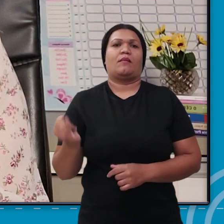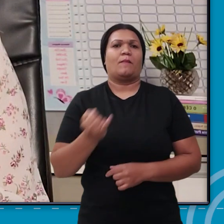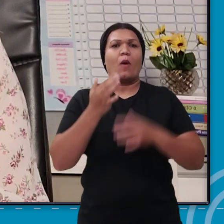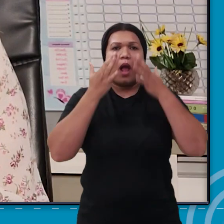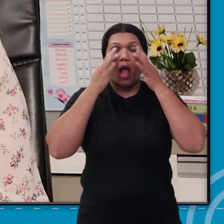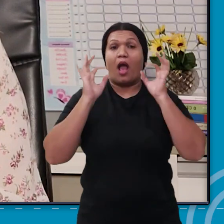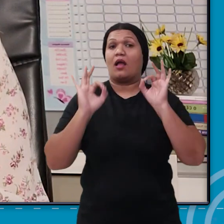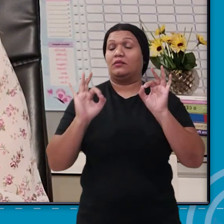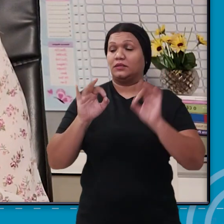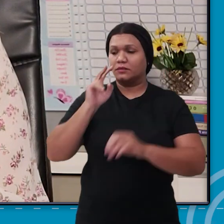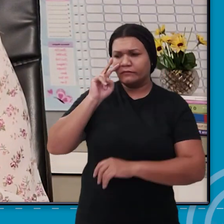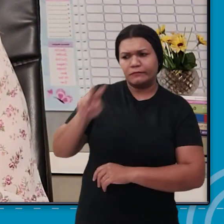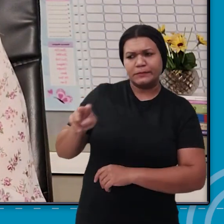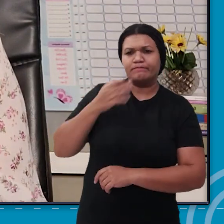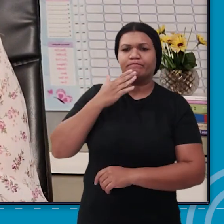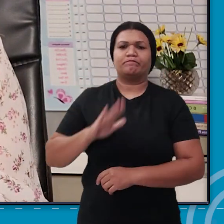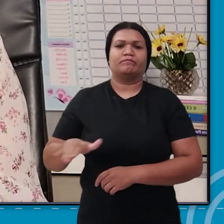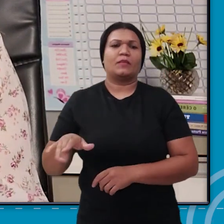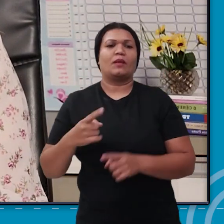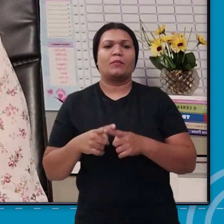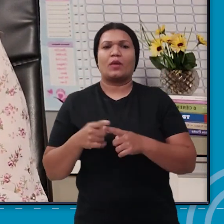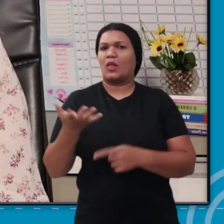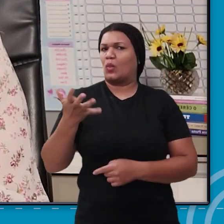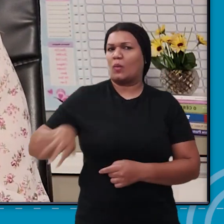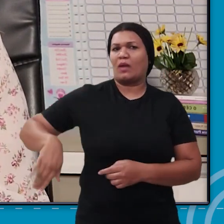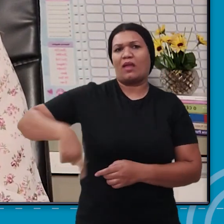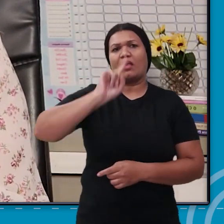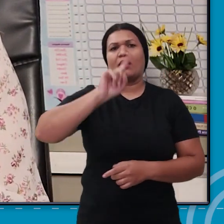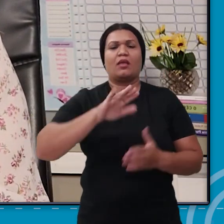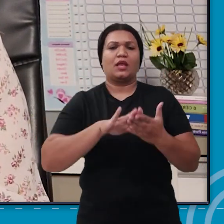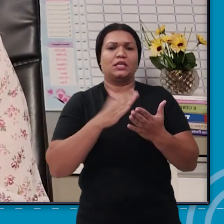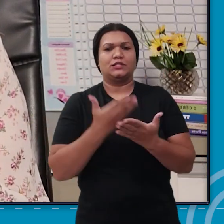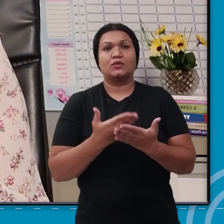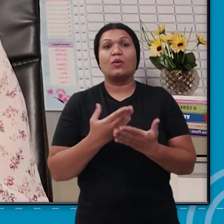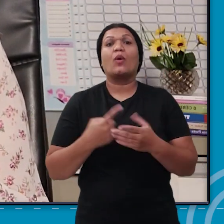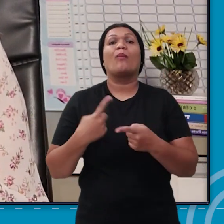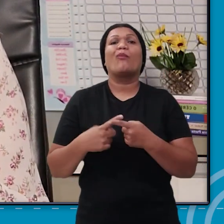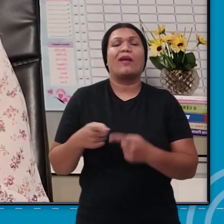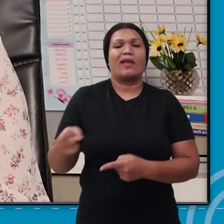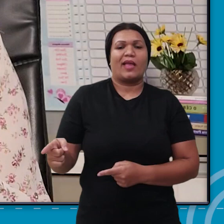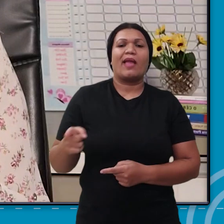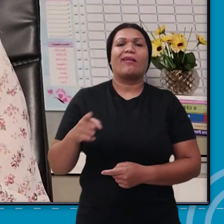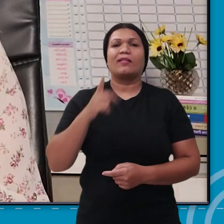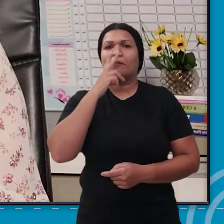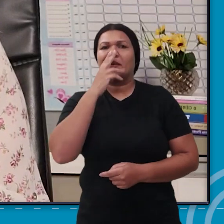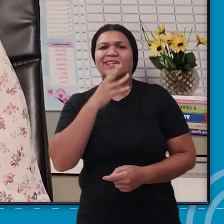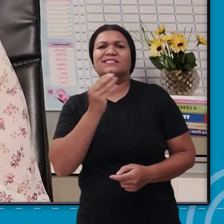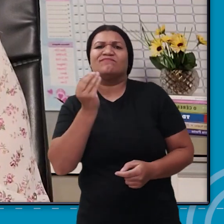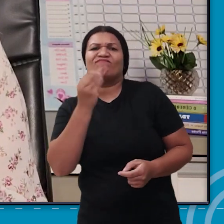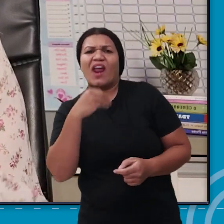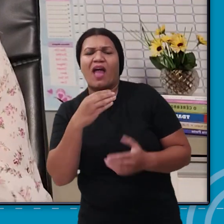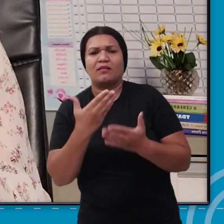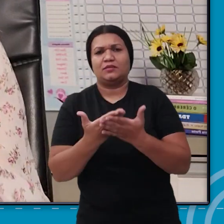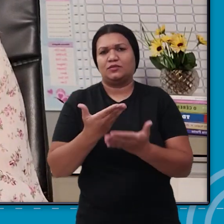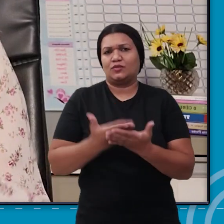ficar atenta a essa criança, porque ela não vai querer ir pra escola, porque o seu rendimento vai cair. Porque lembra que eu falei